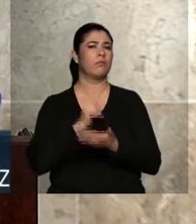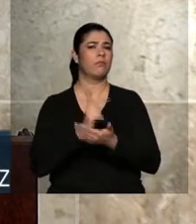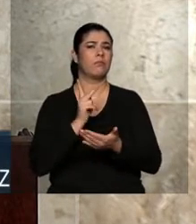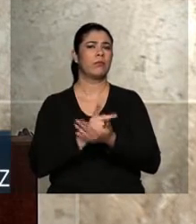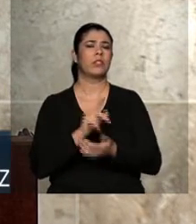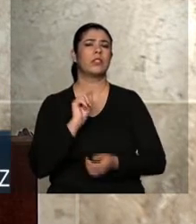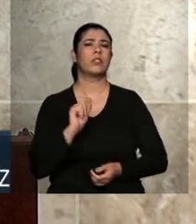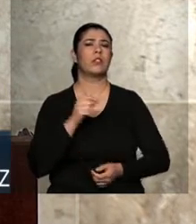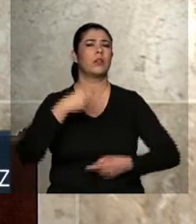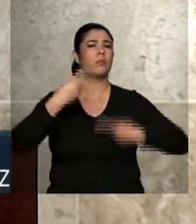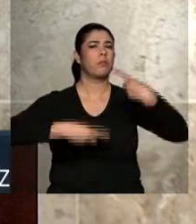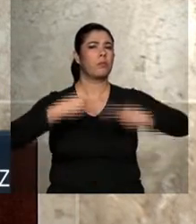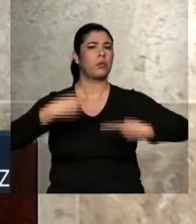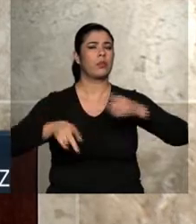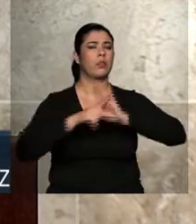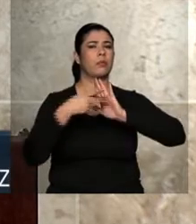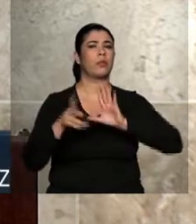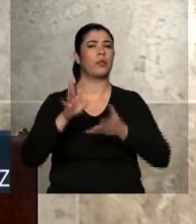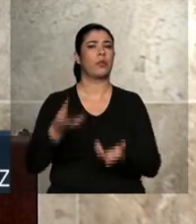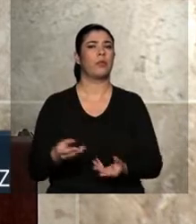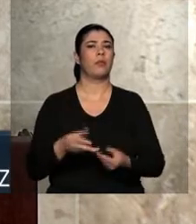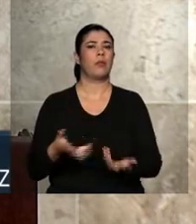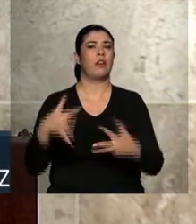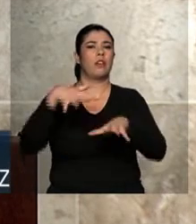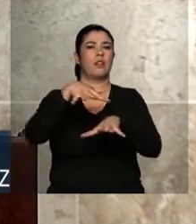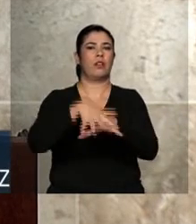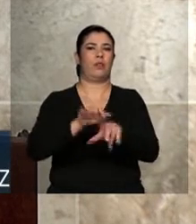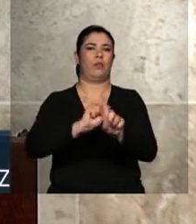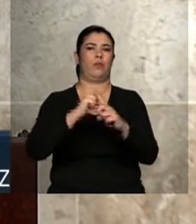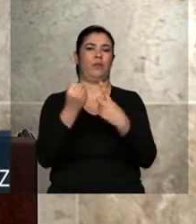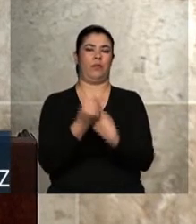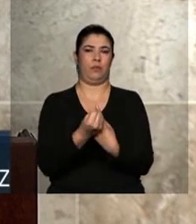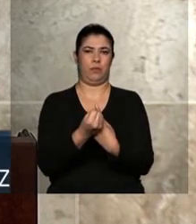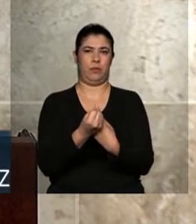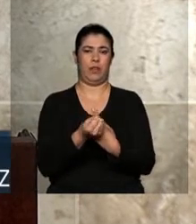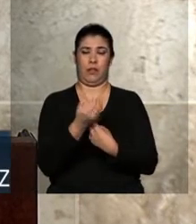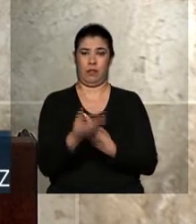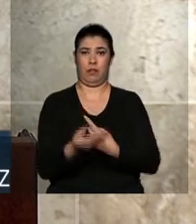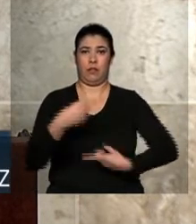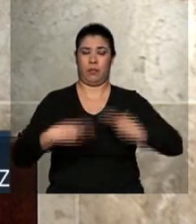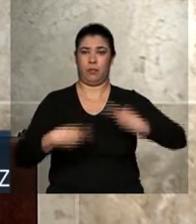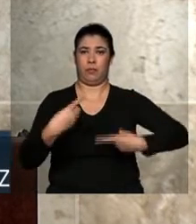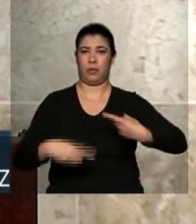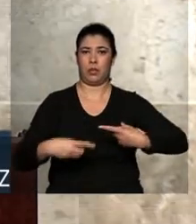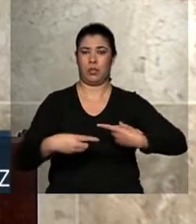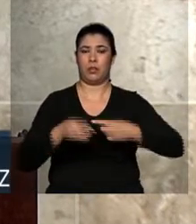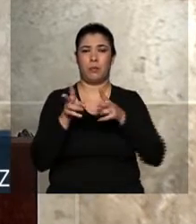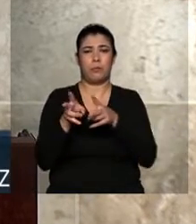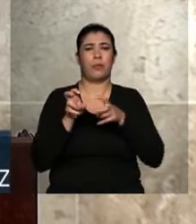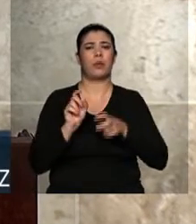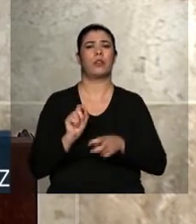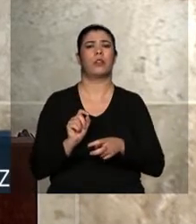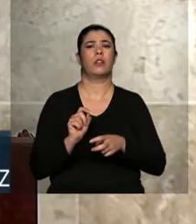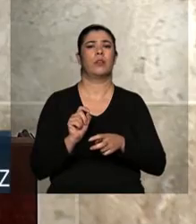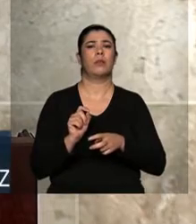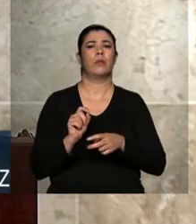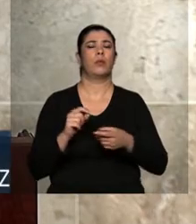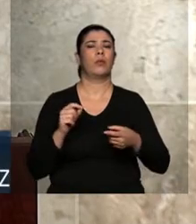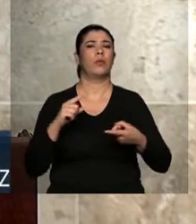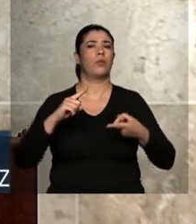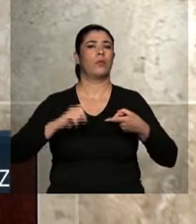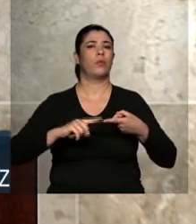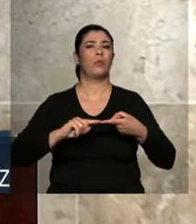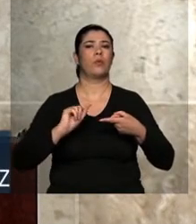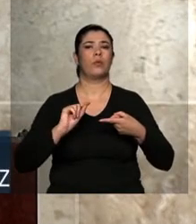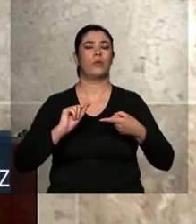será uma política de inclusão social. Uma política que viu na combinação